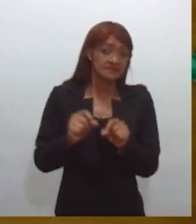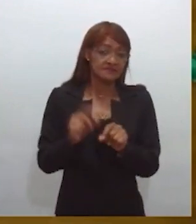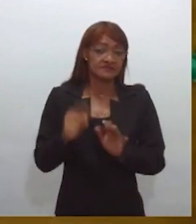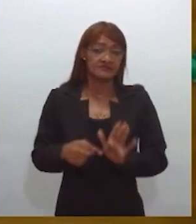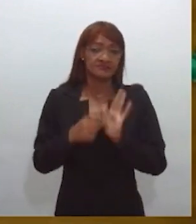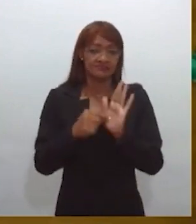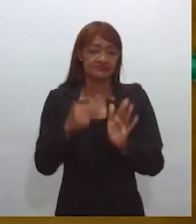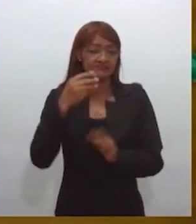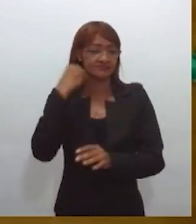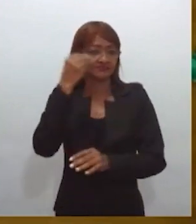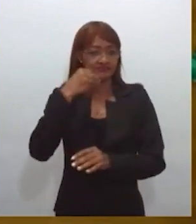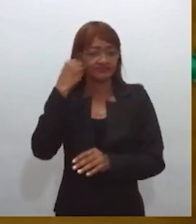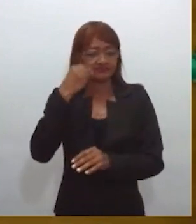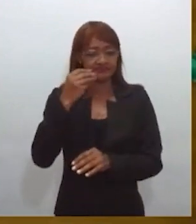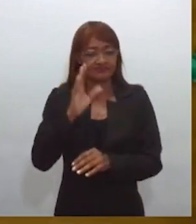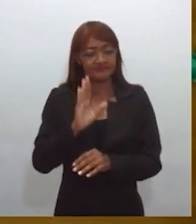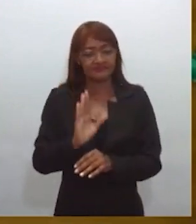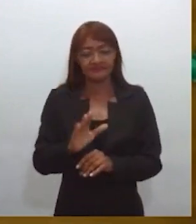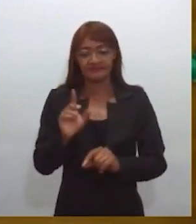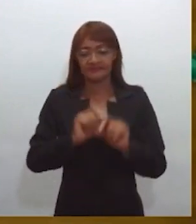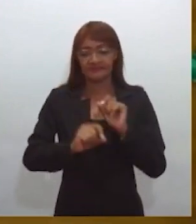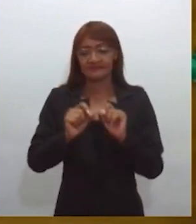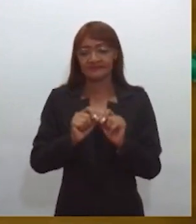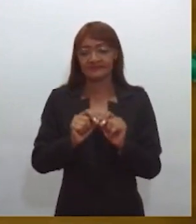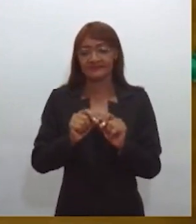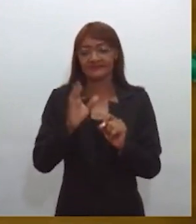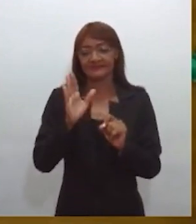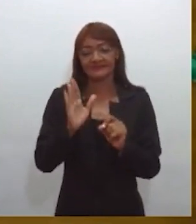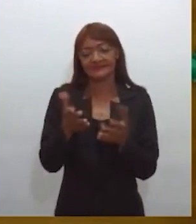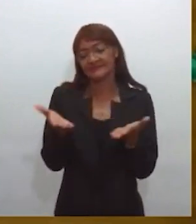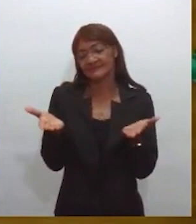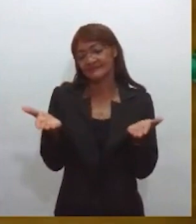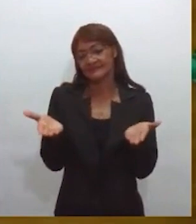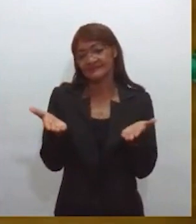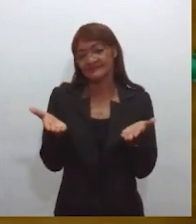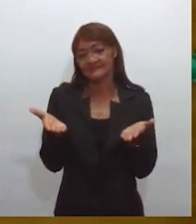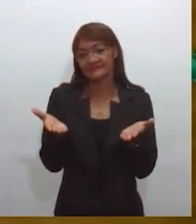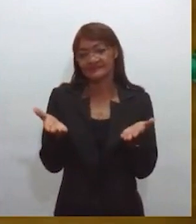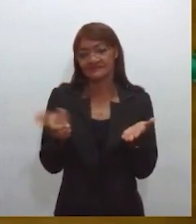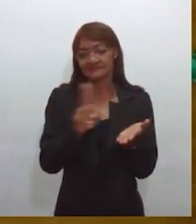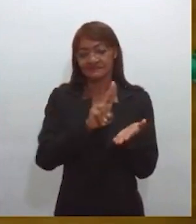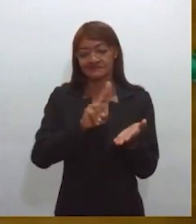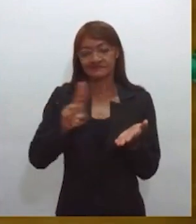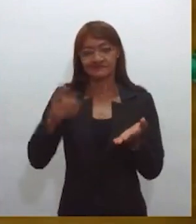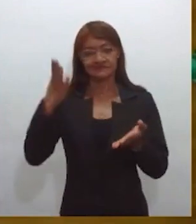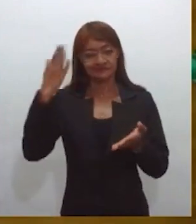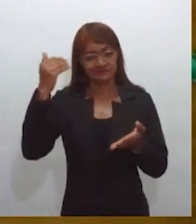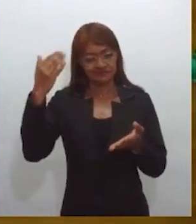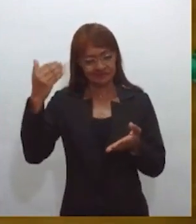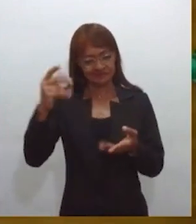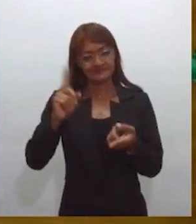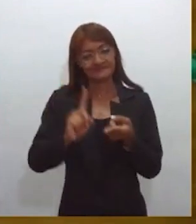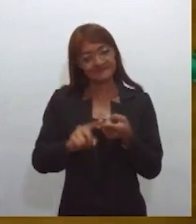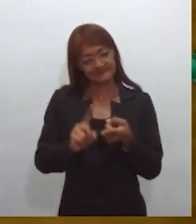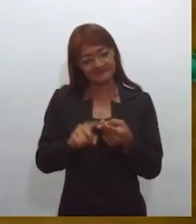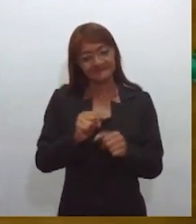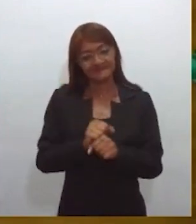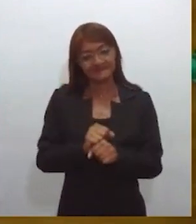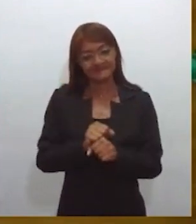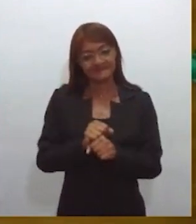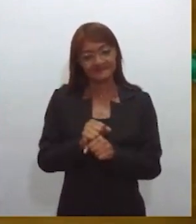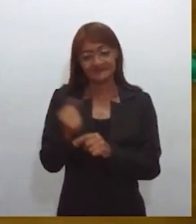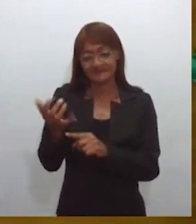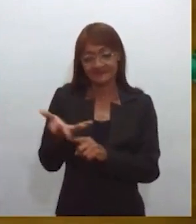deles com a presença de um grande nome, um grande talento que surge nas artes plásticas sergipanas e que